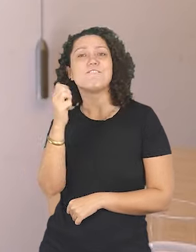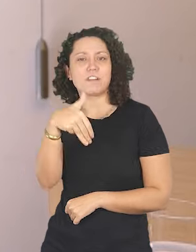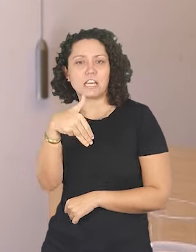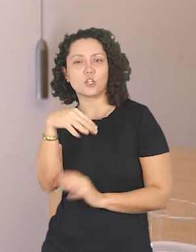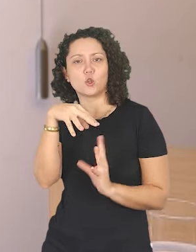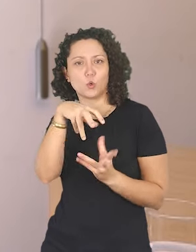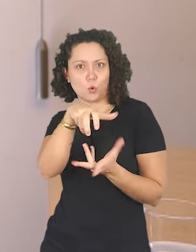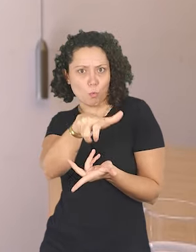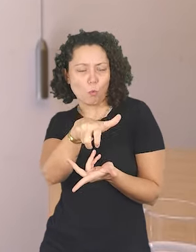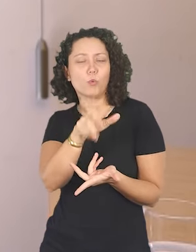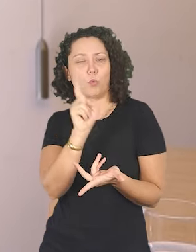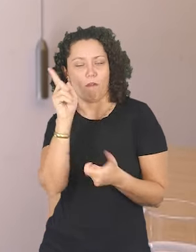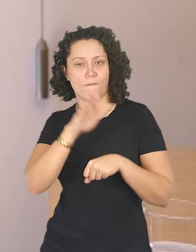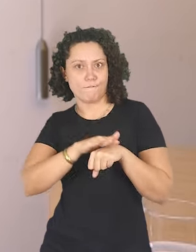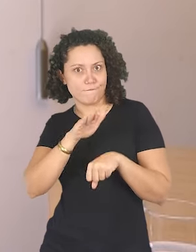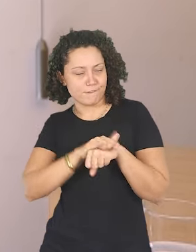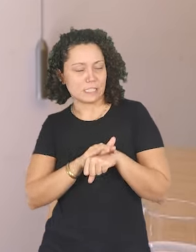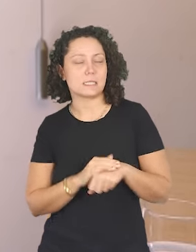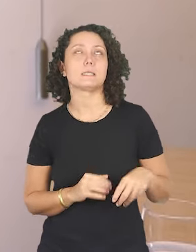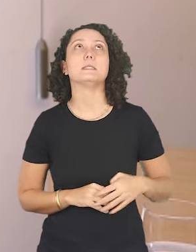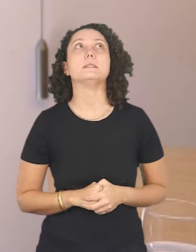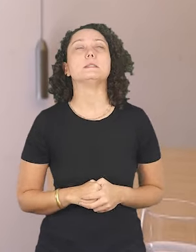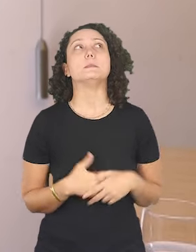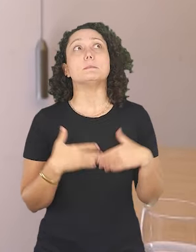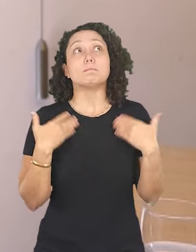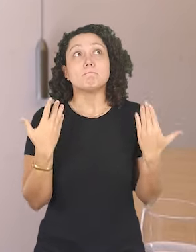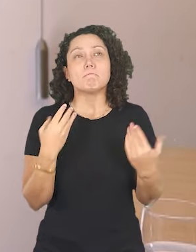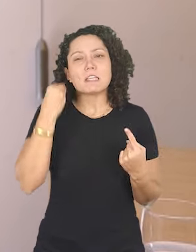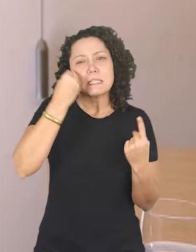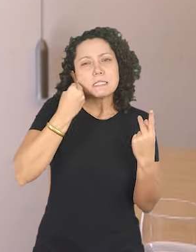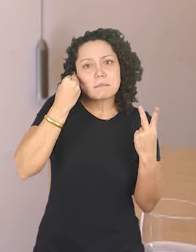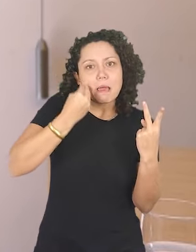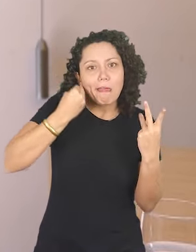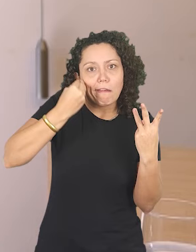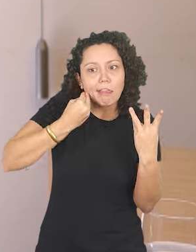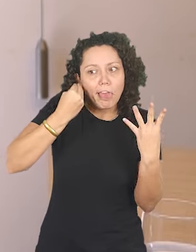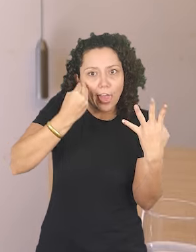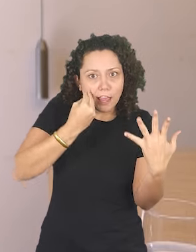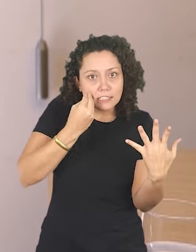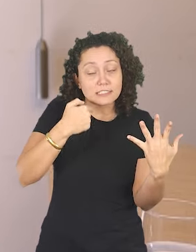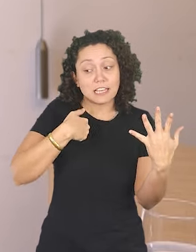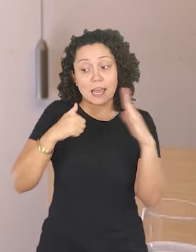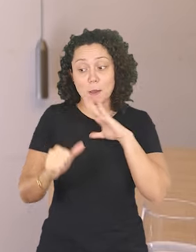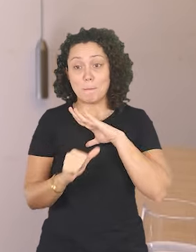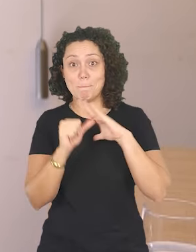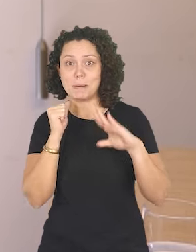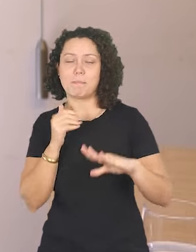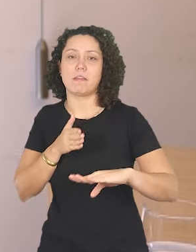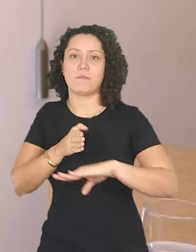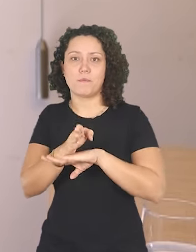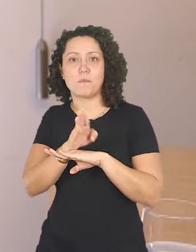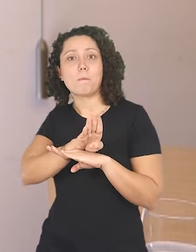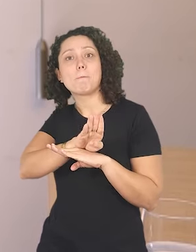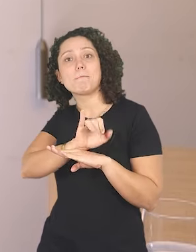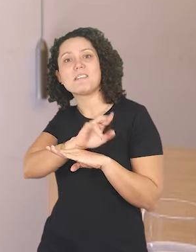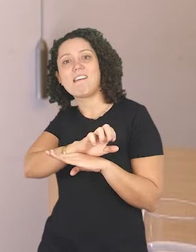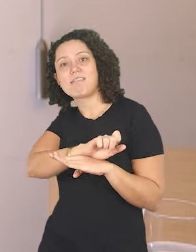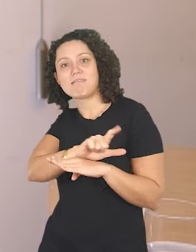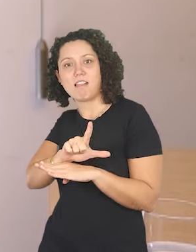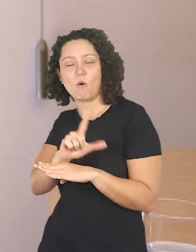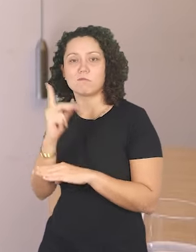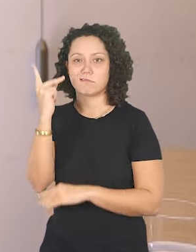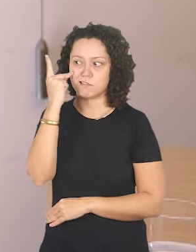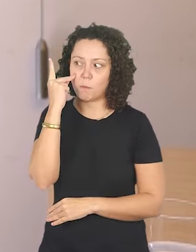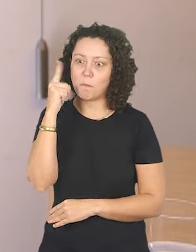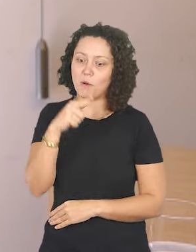Fim do Mundo, em Ussuaia. E aí, nesse lugar de várias experiências, fiz a minha primeira incursão na Bienal de São Paulo,